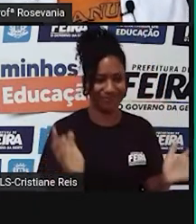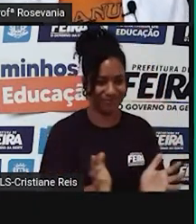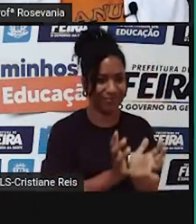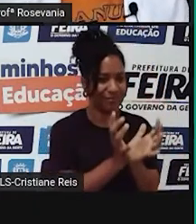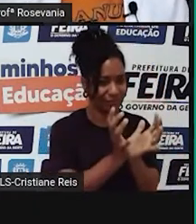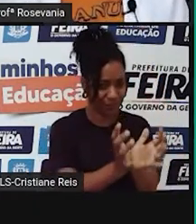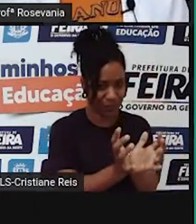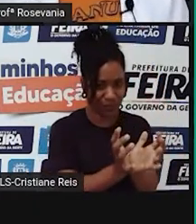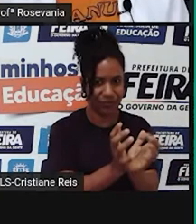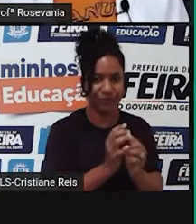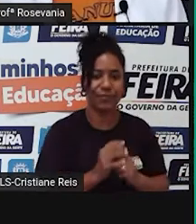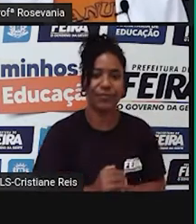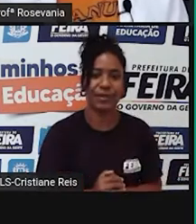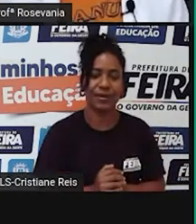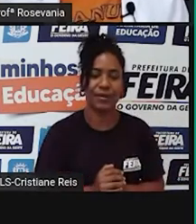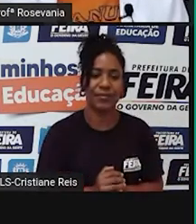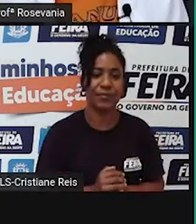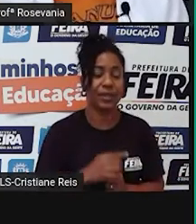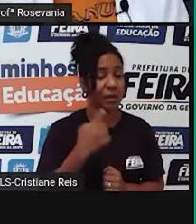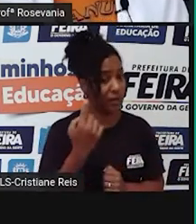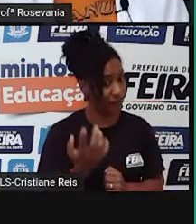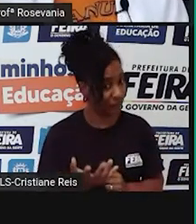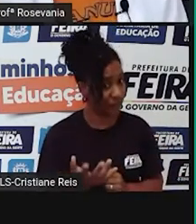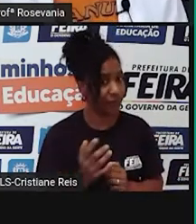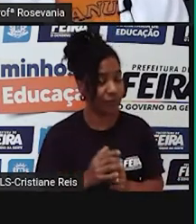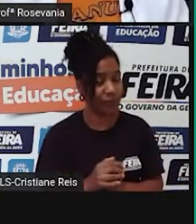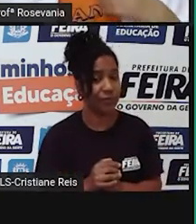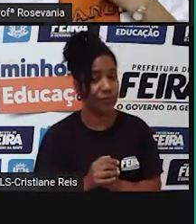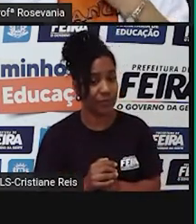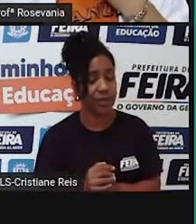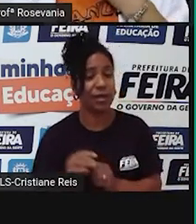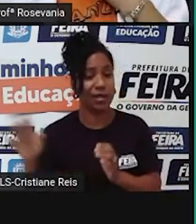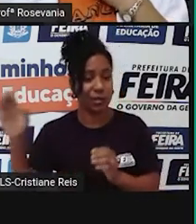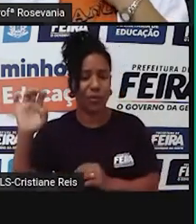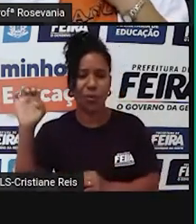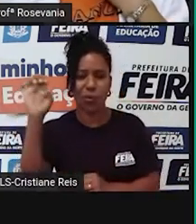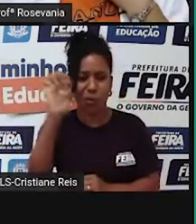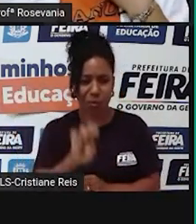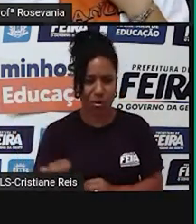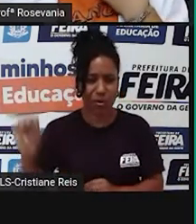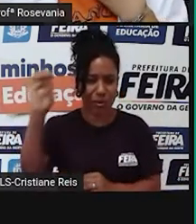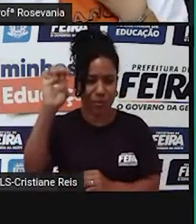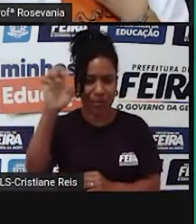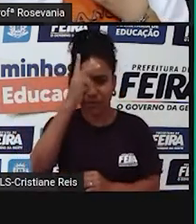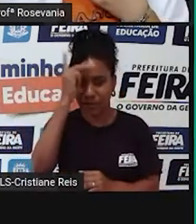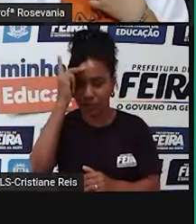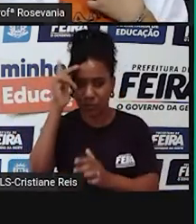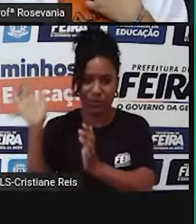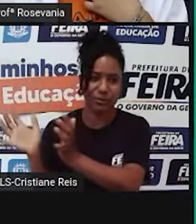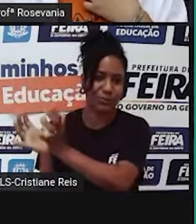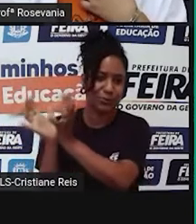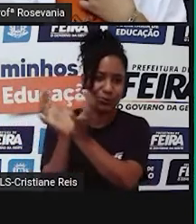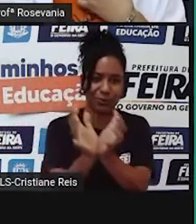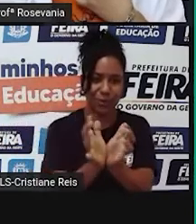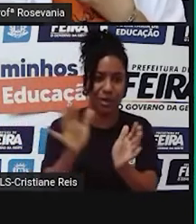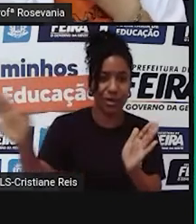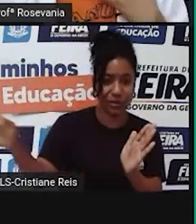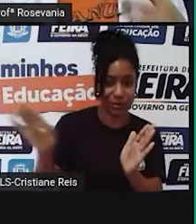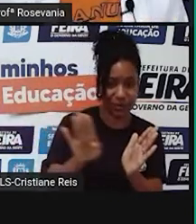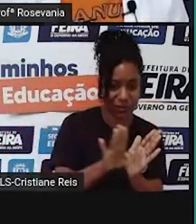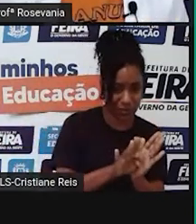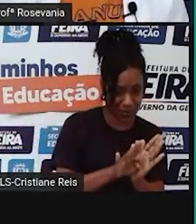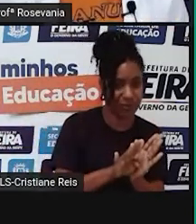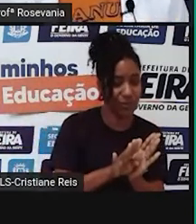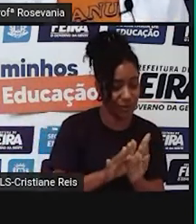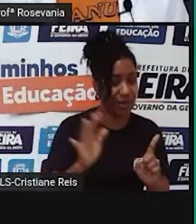aqui também a influência, né, dos povos europeus e a influência, né, dos povos negros,